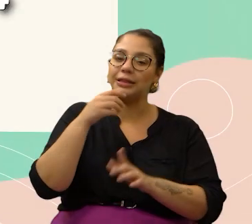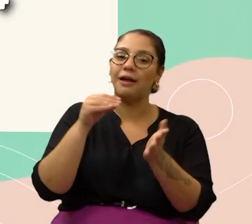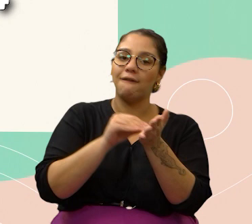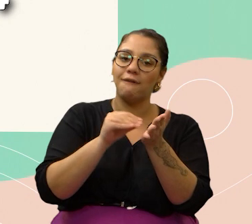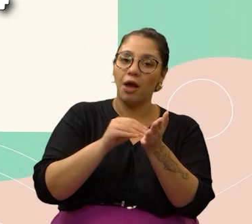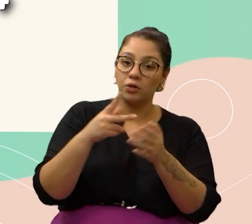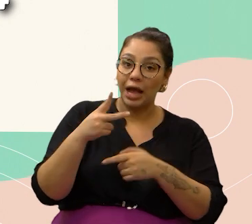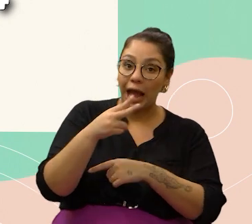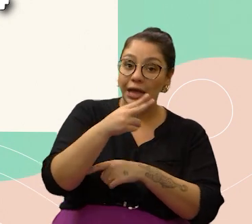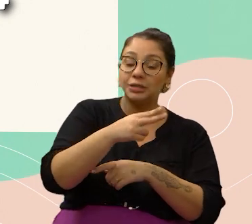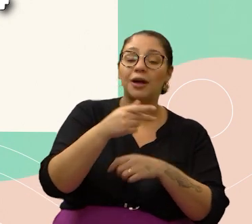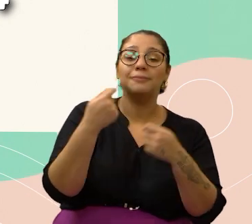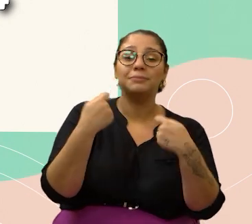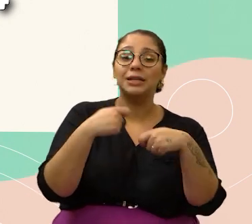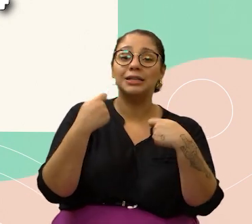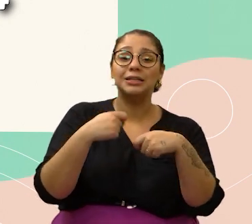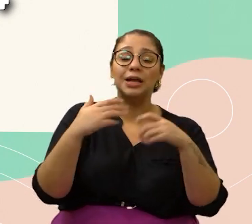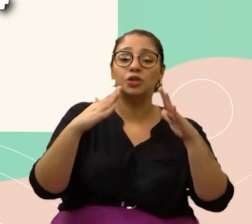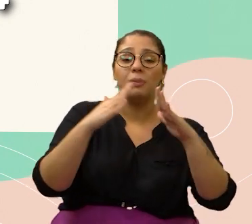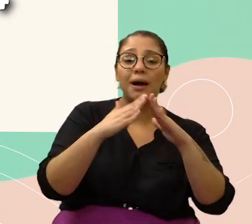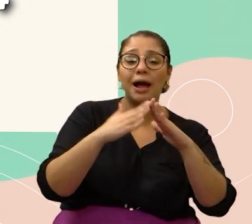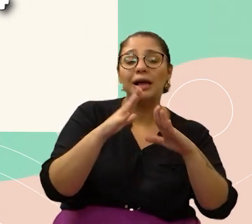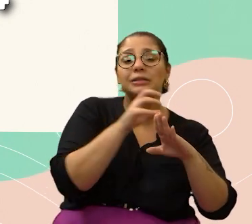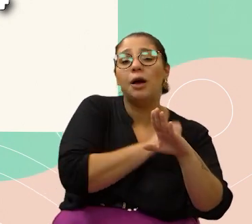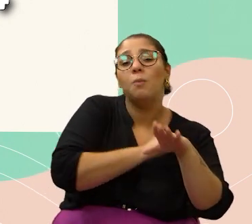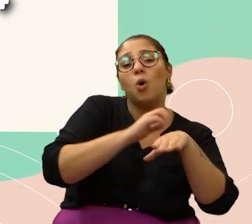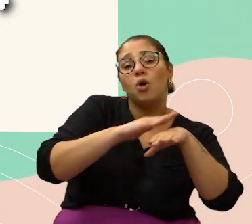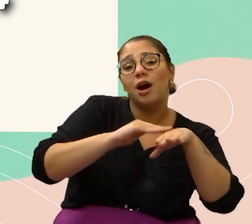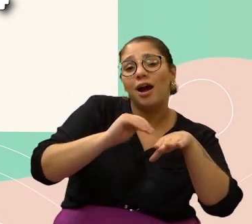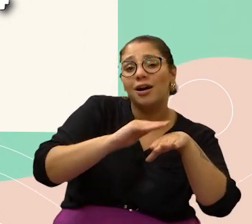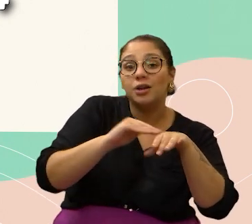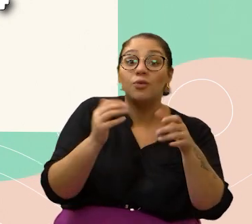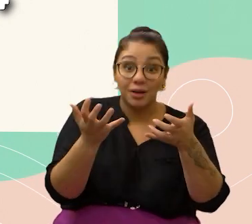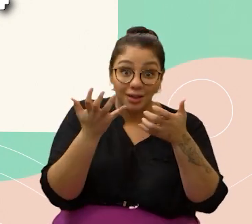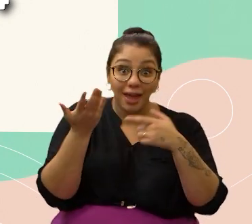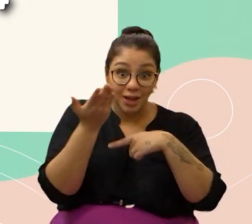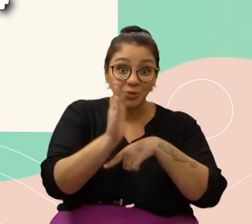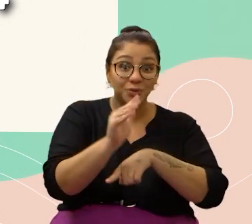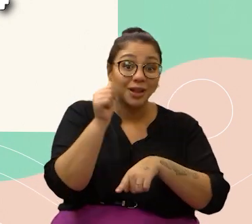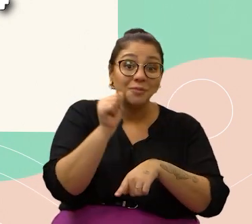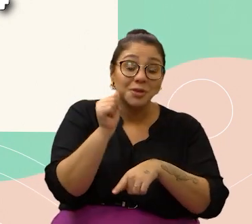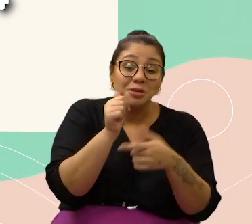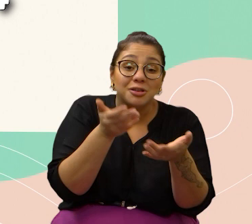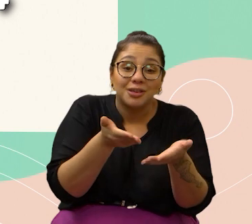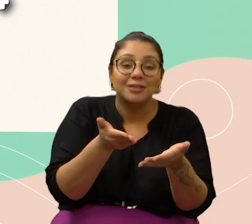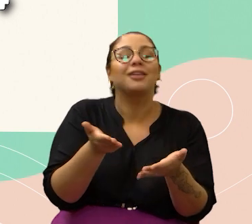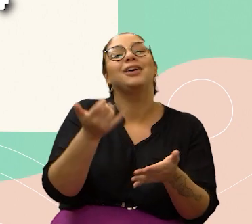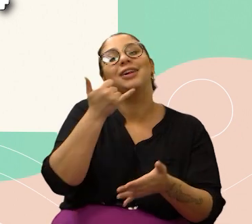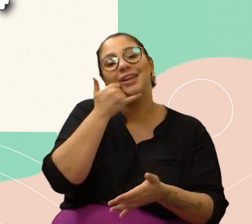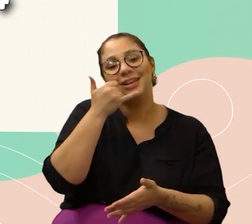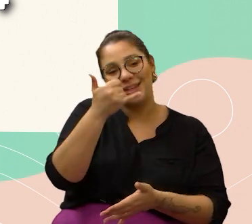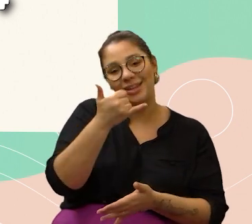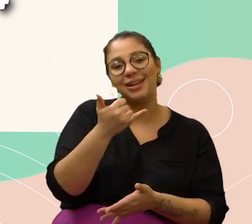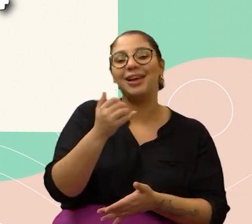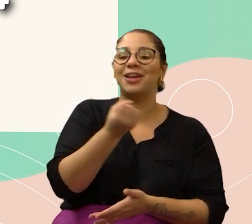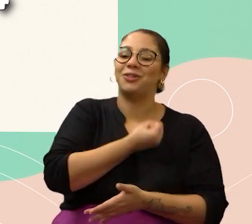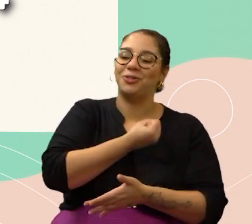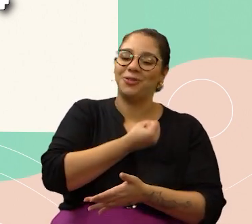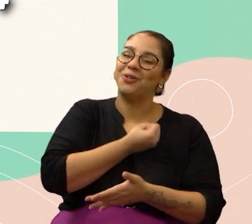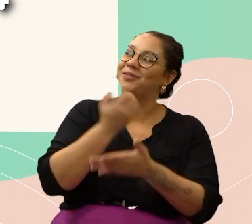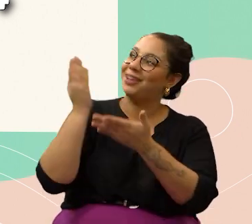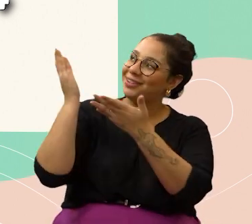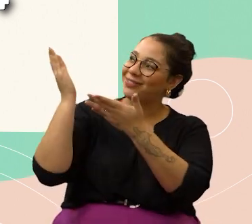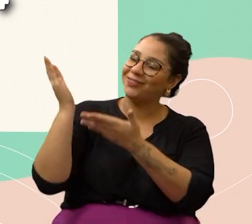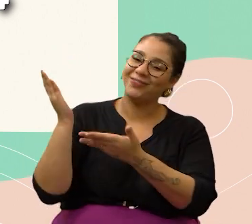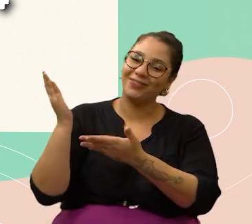E olha essa linda pitbull de quatro meses. Ela ainda precisa passar por castração e está